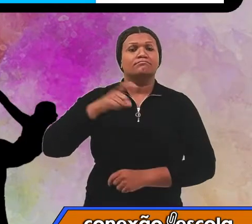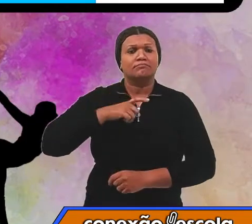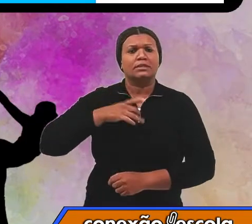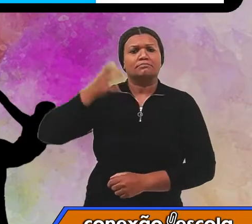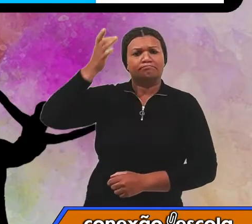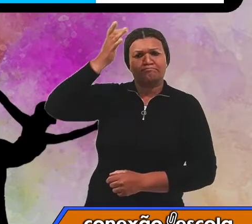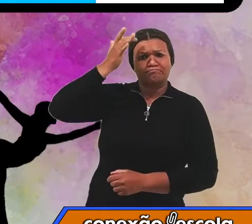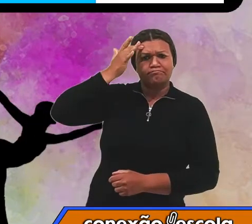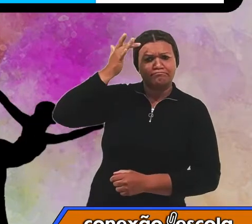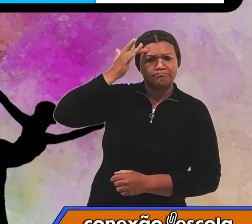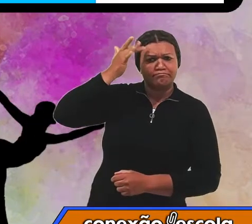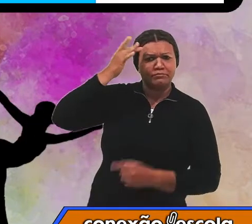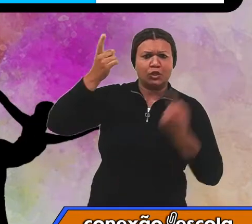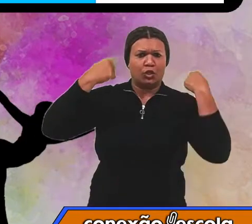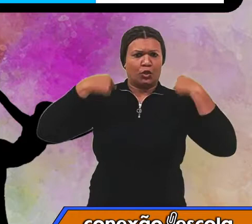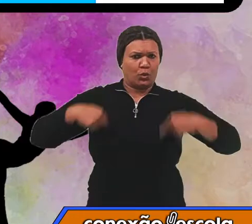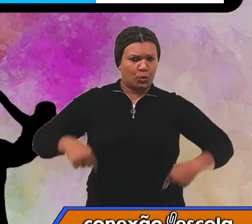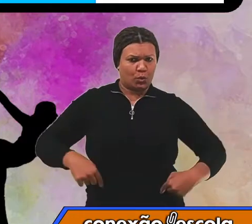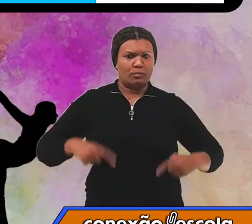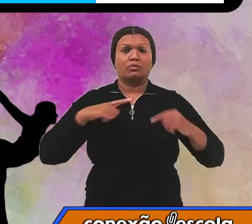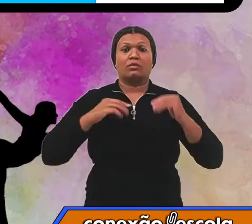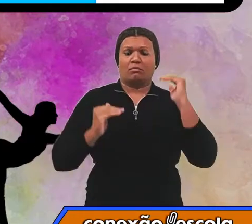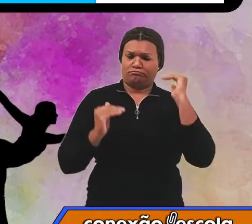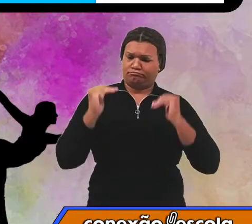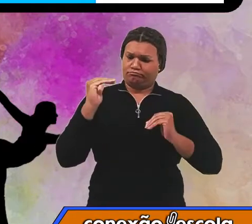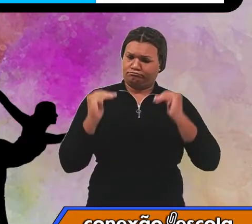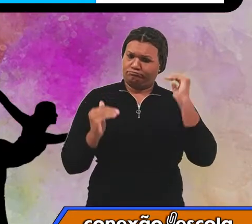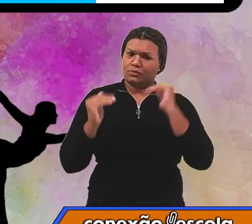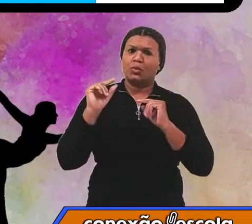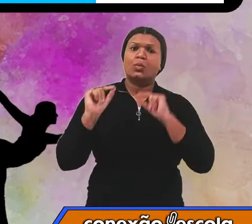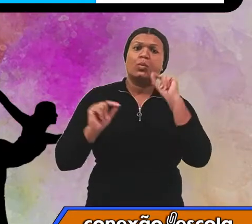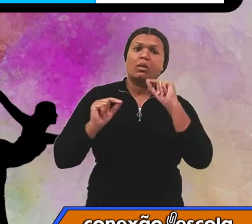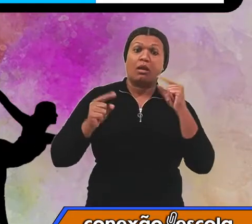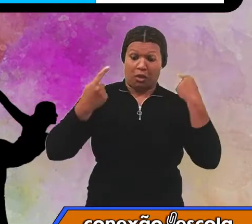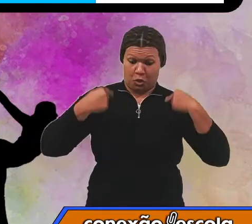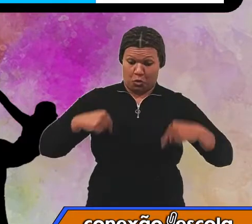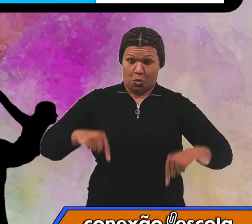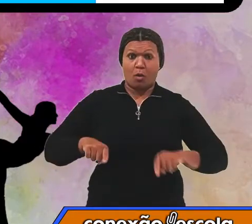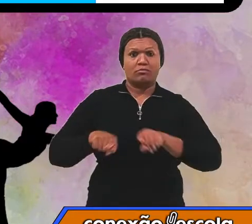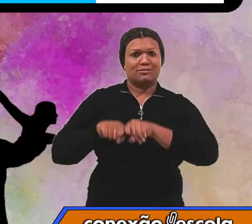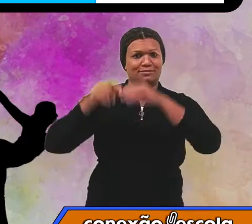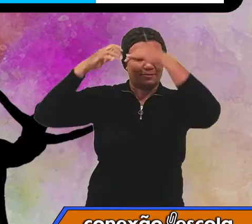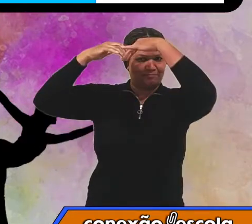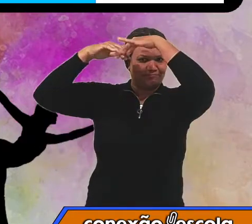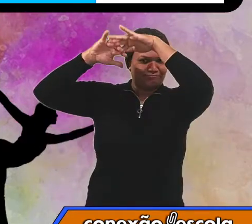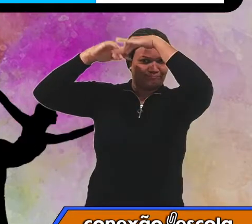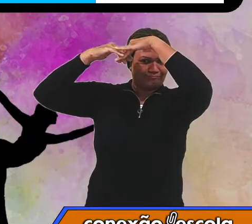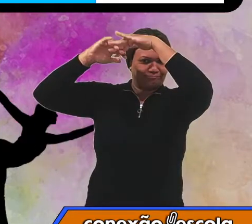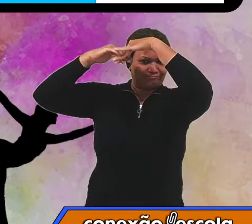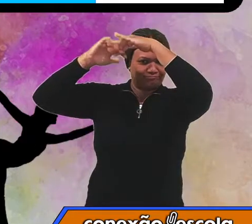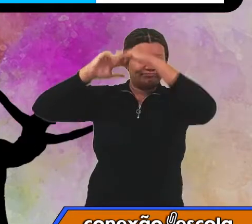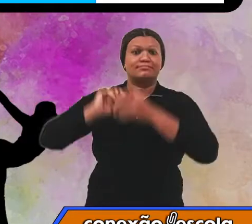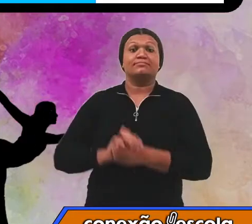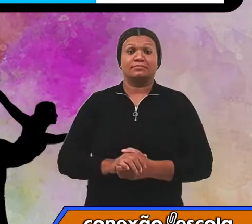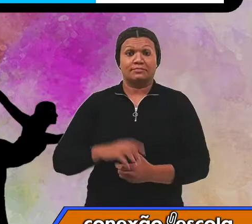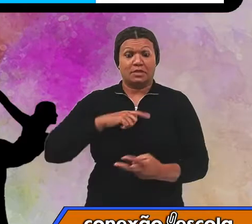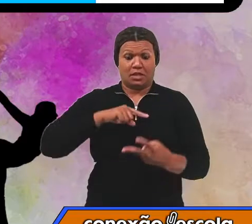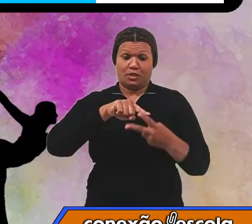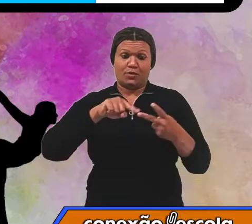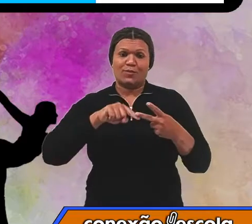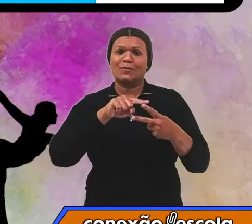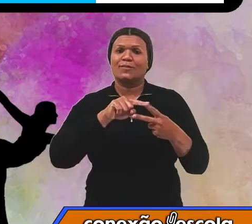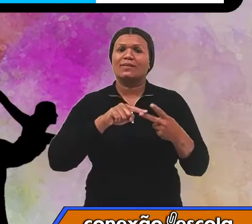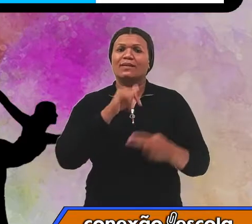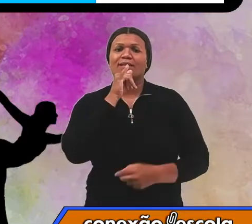uma forma de alcançar o equilíbrio entre corpo e mente. Esses são apenas dois exemplos de